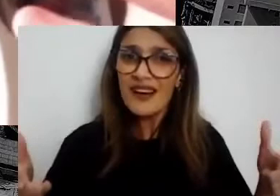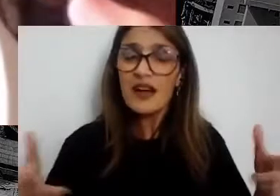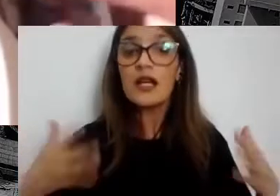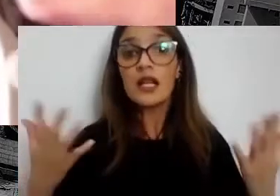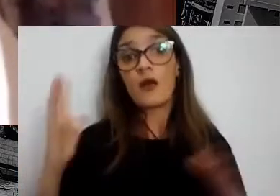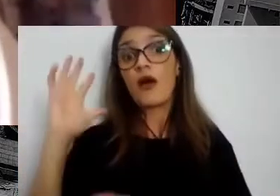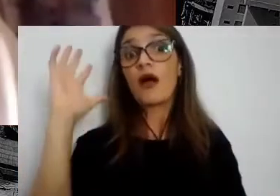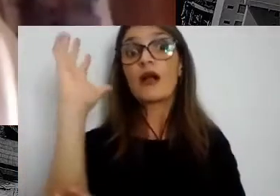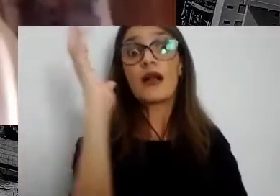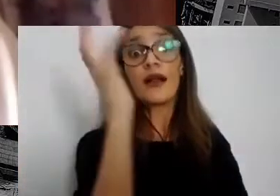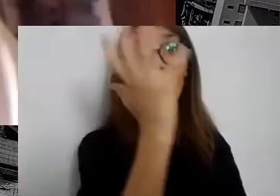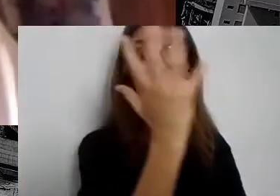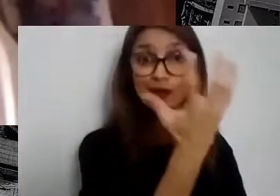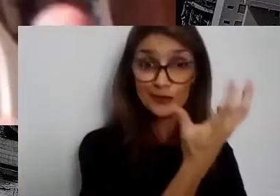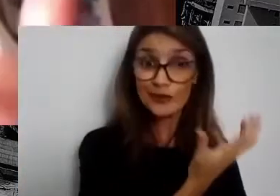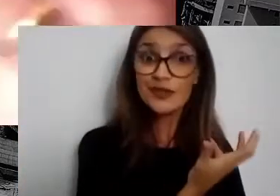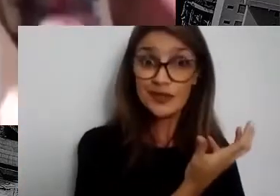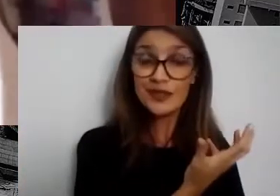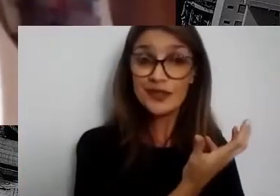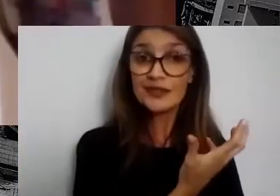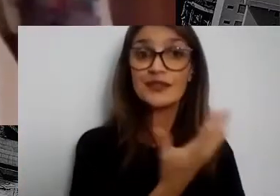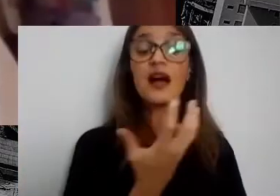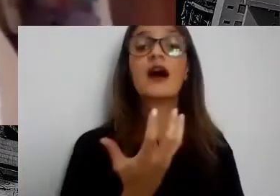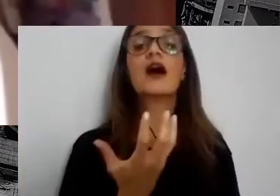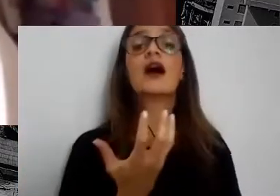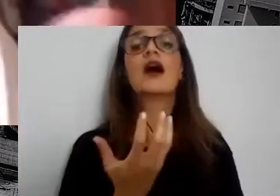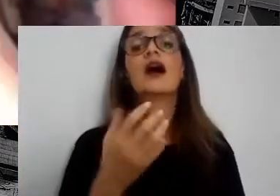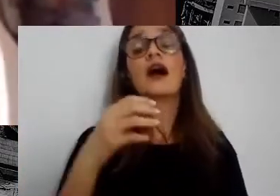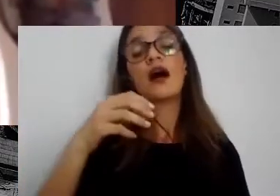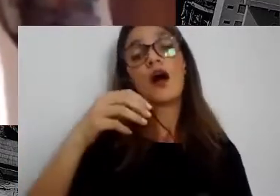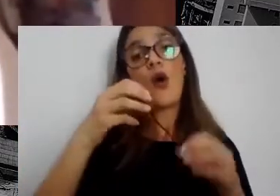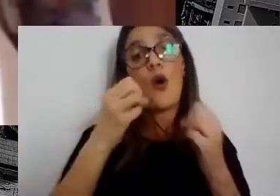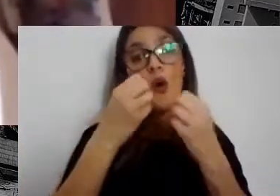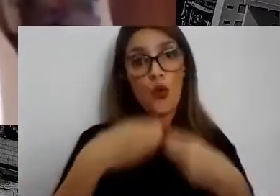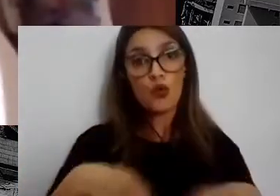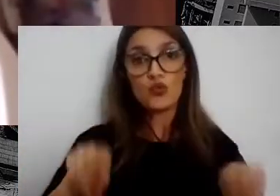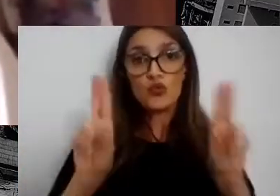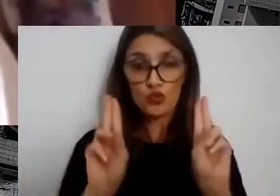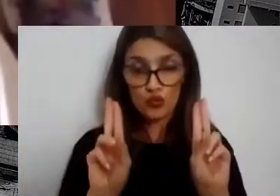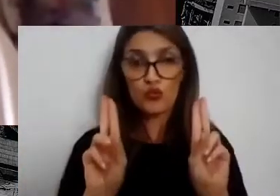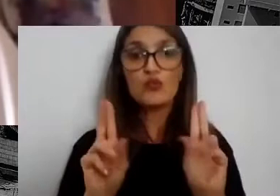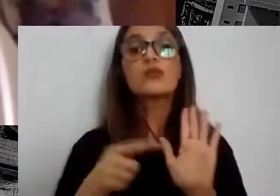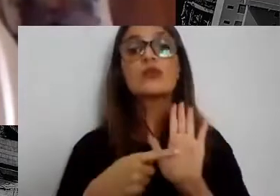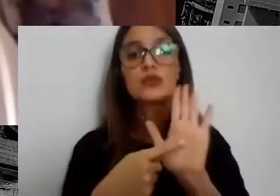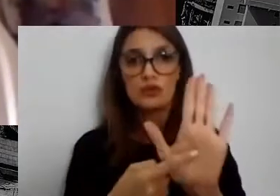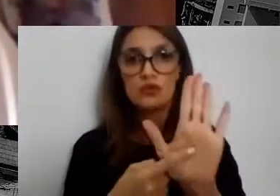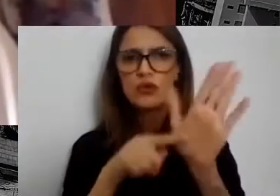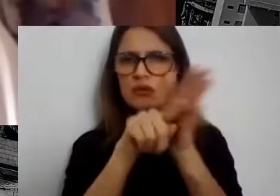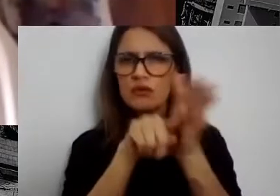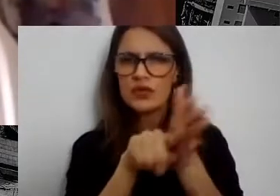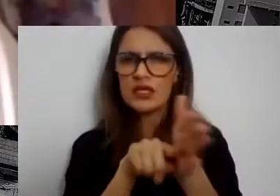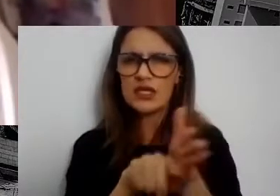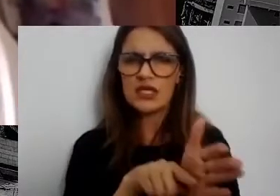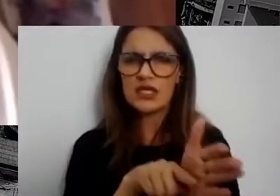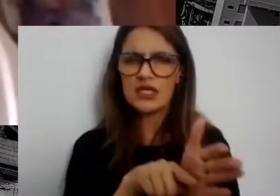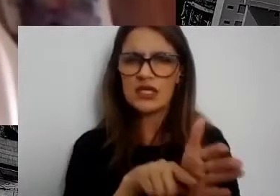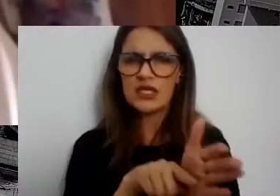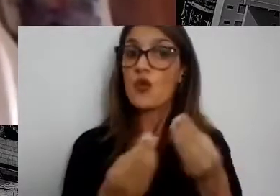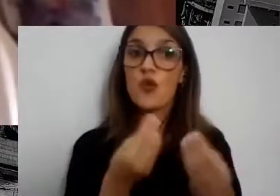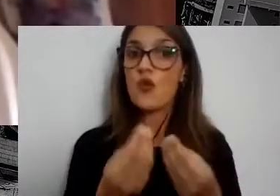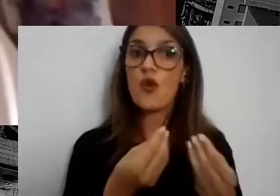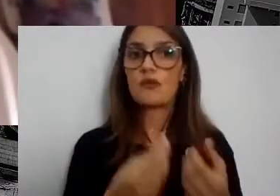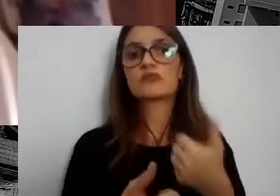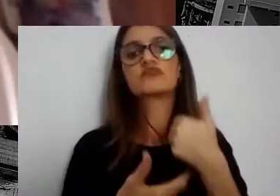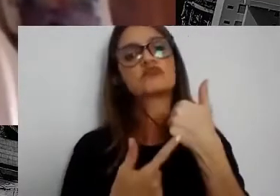própria Nações Unidas, em 2018, lançou uma publicação mostrando os benefícios desses impactos positivos quanto à